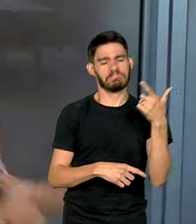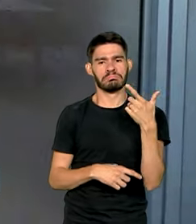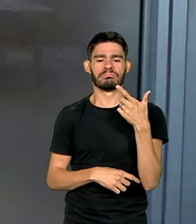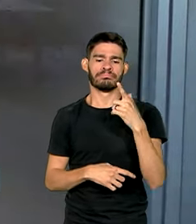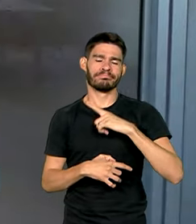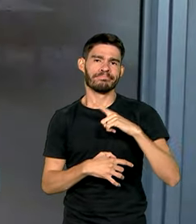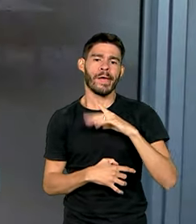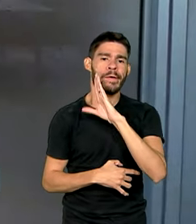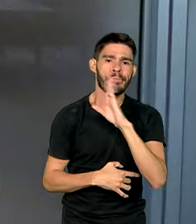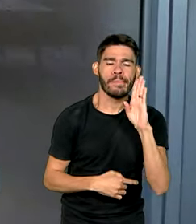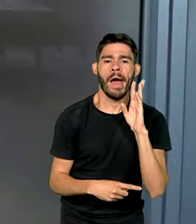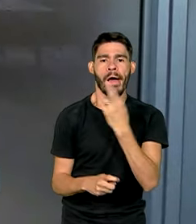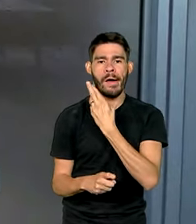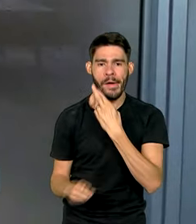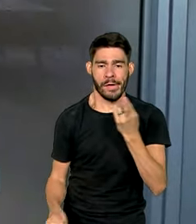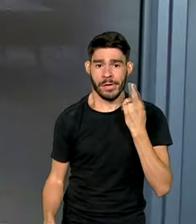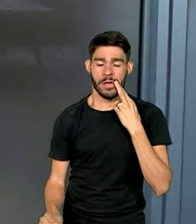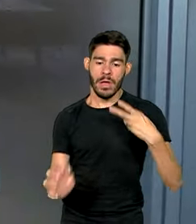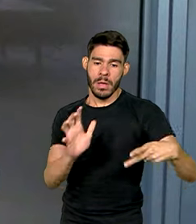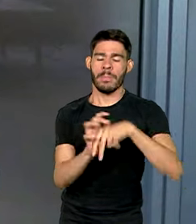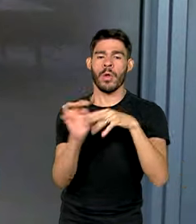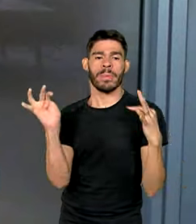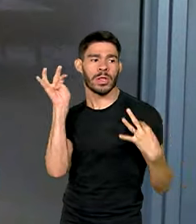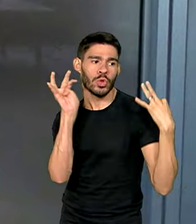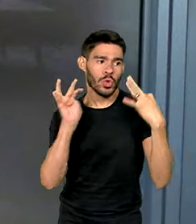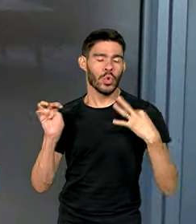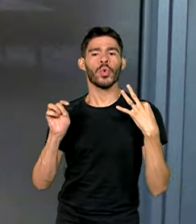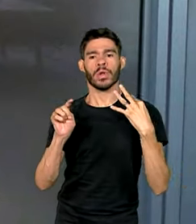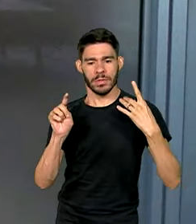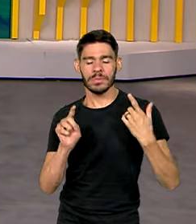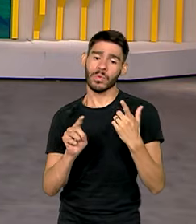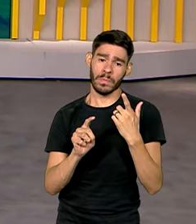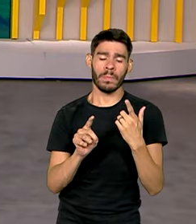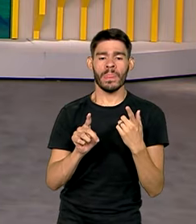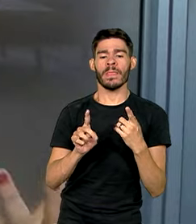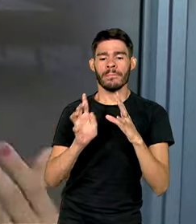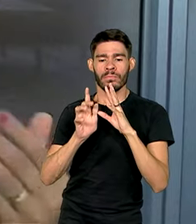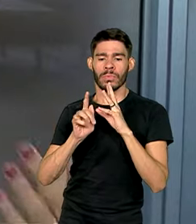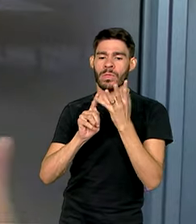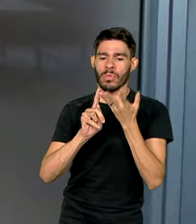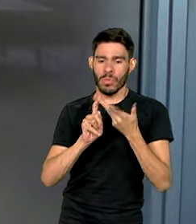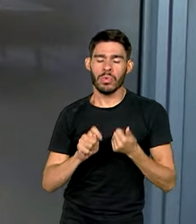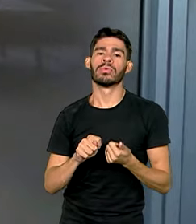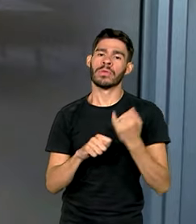o setor de bares, restaurantes, o próprio turismo, que é muito impactado. Então, tudo isso daí foi importante também para a economia.